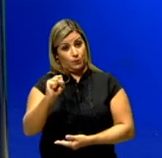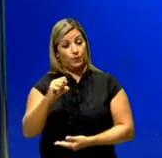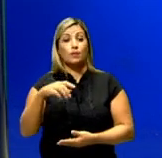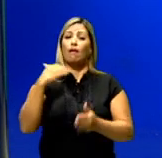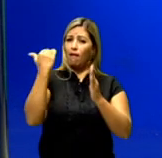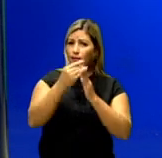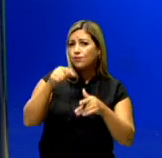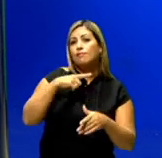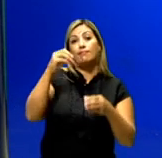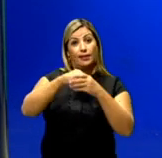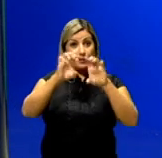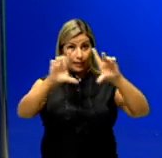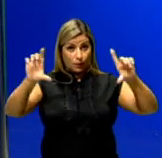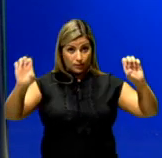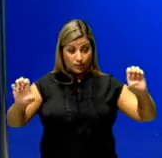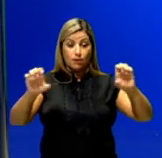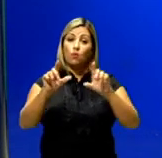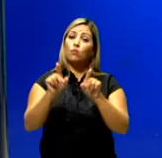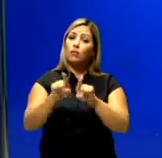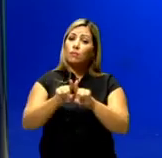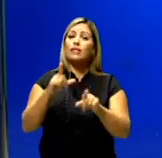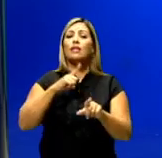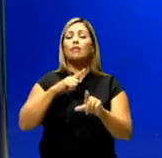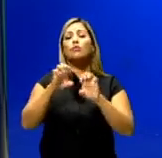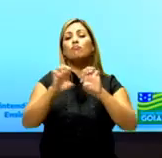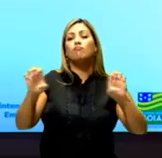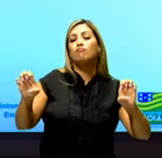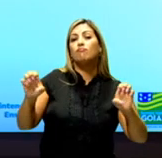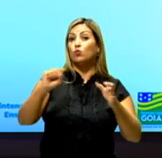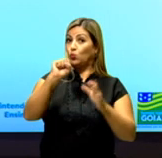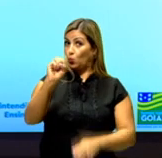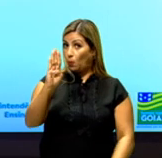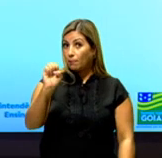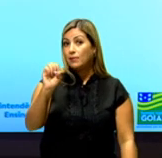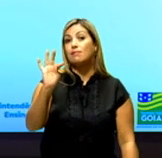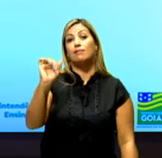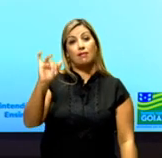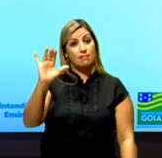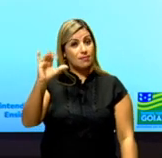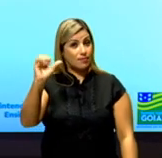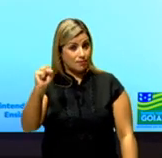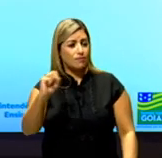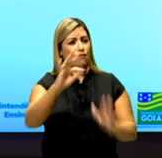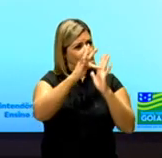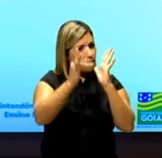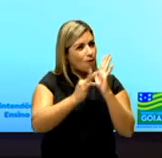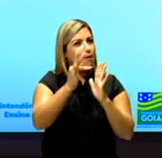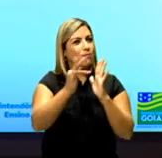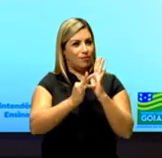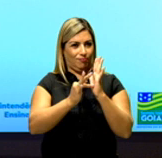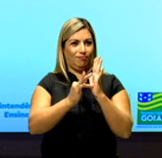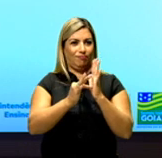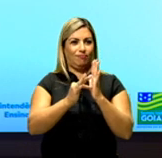dentro das equações, nós temos também as substâncias, as fórmulas das substâncias, tá